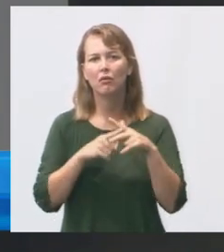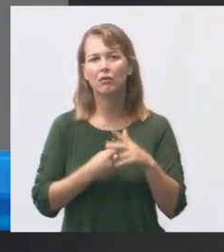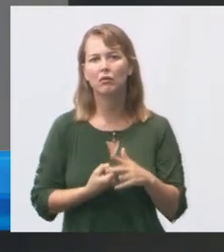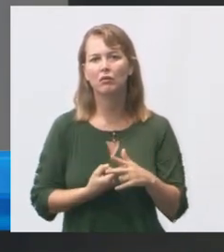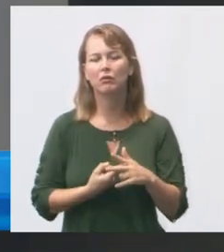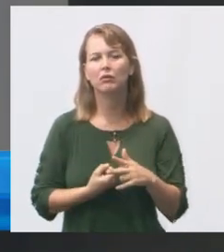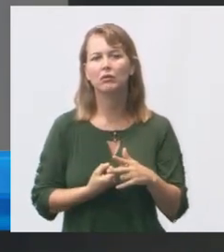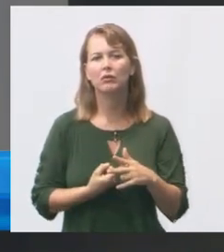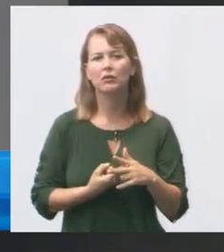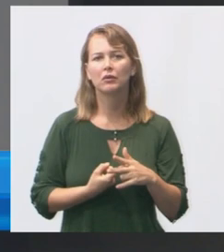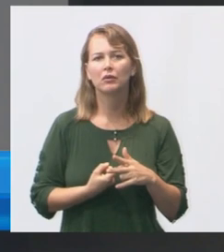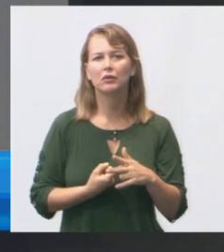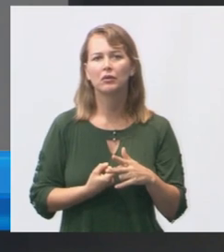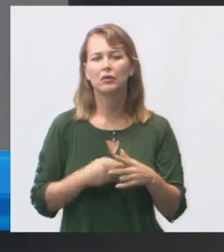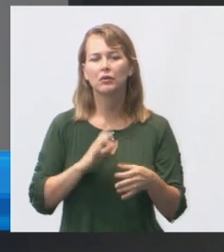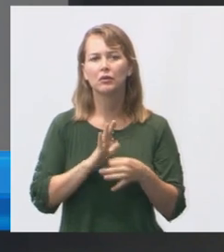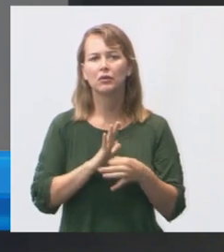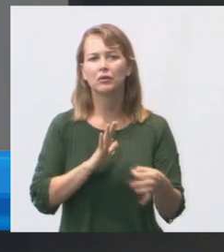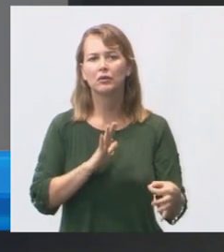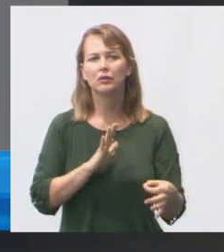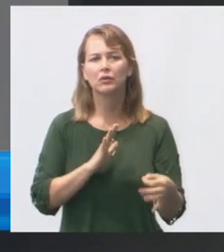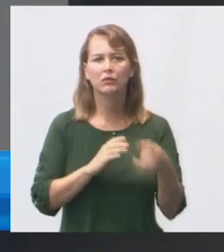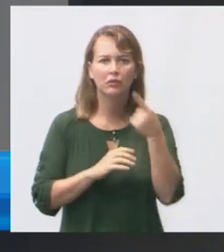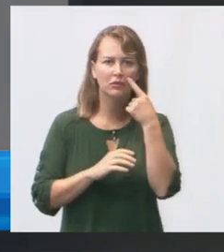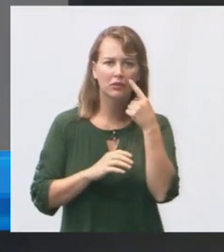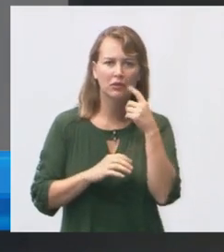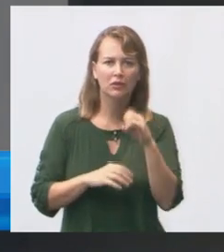nós demos uma sugestão deixa eu ver se tem aqui